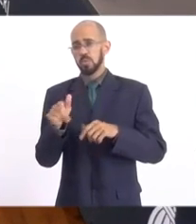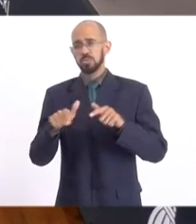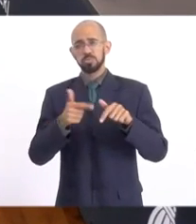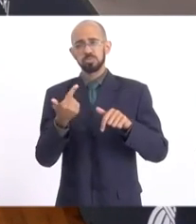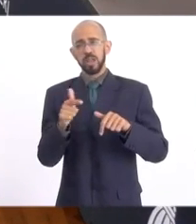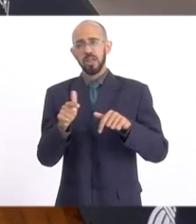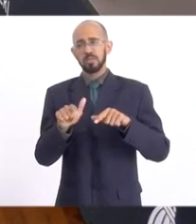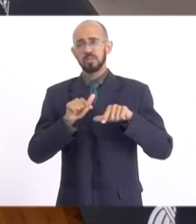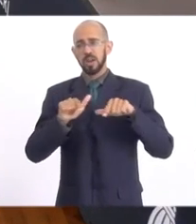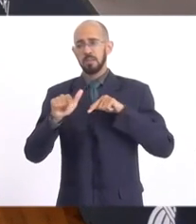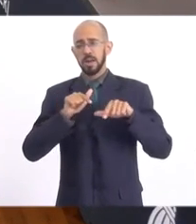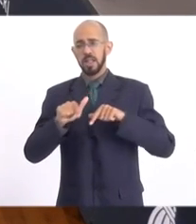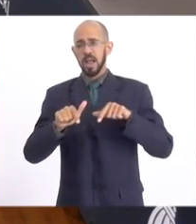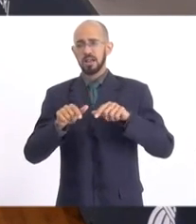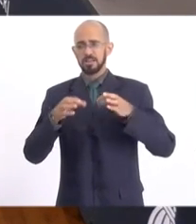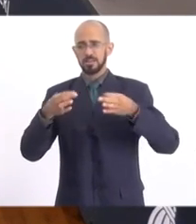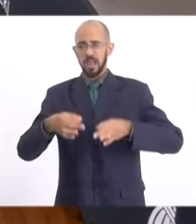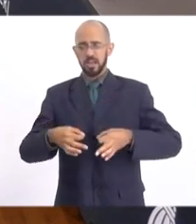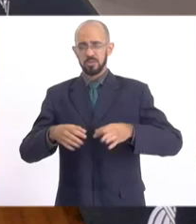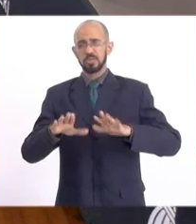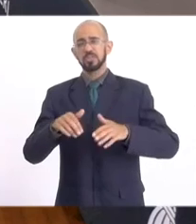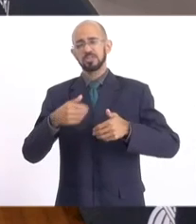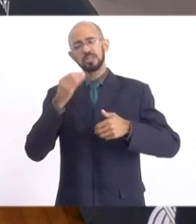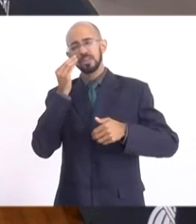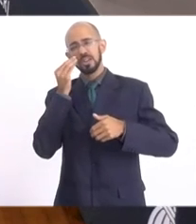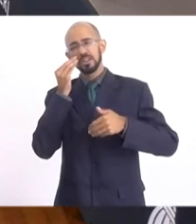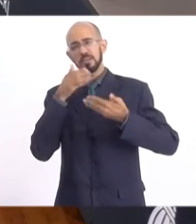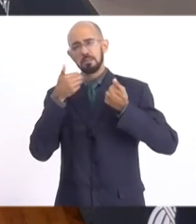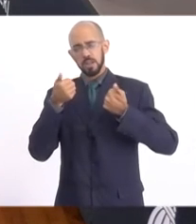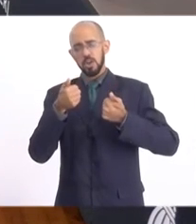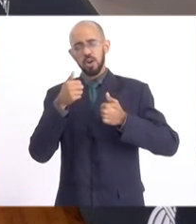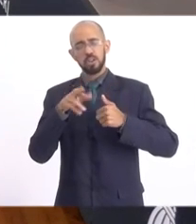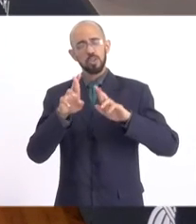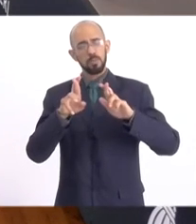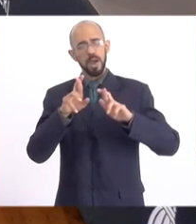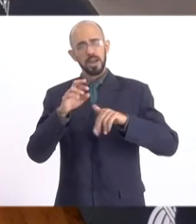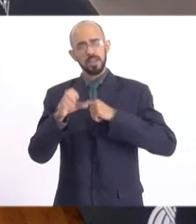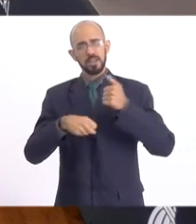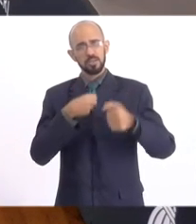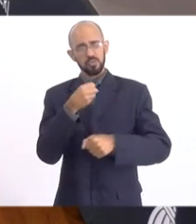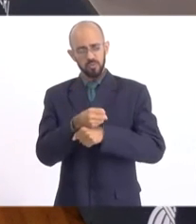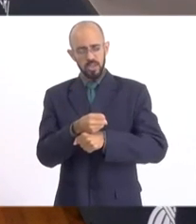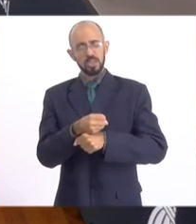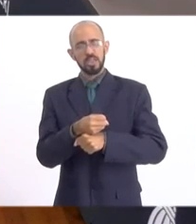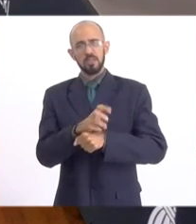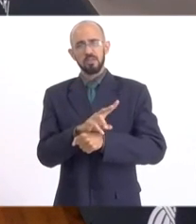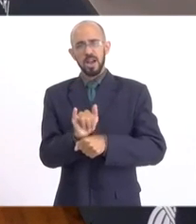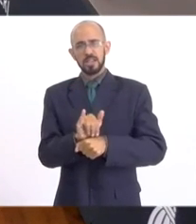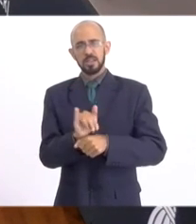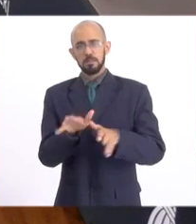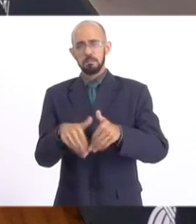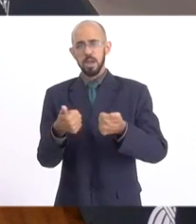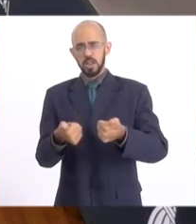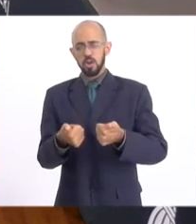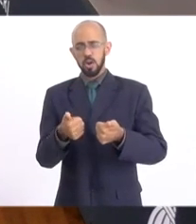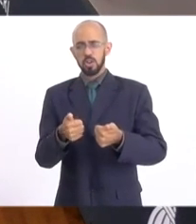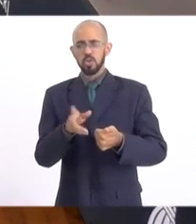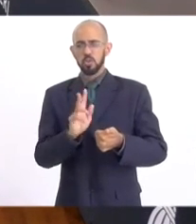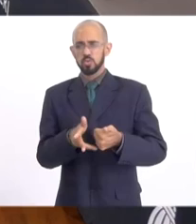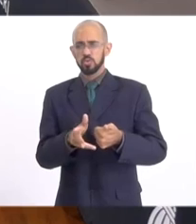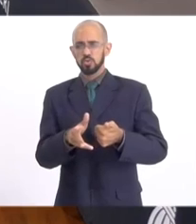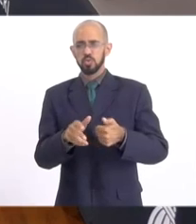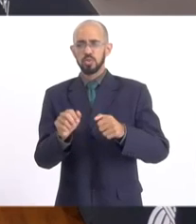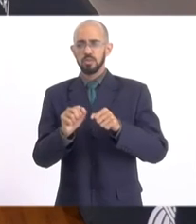sempre tenta ser melhor e corrigir. Espero que a CCJ, no próximo ano, seja ainda melhor e continue produzindo